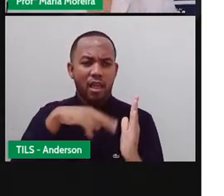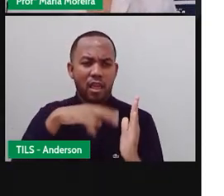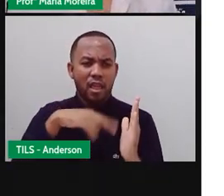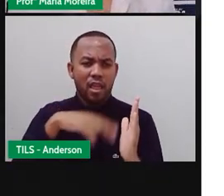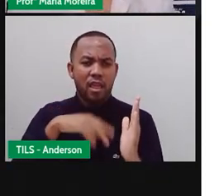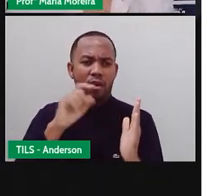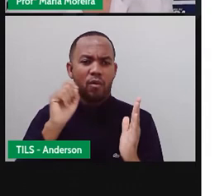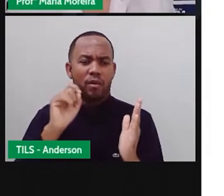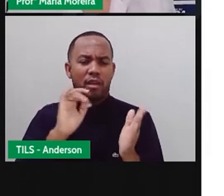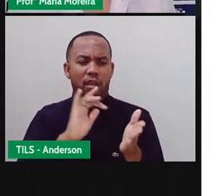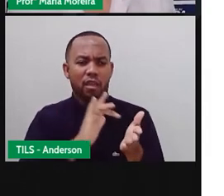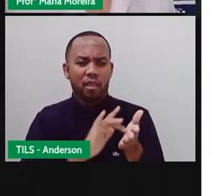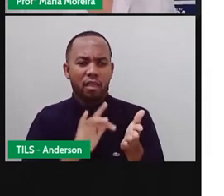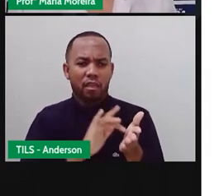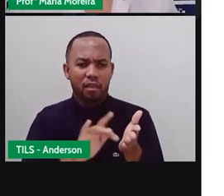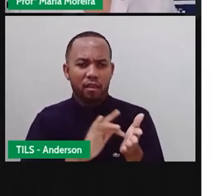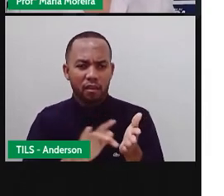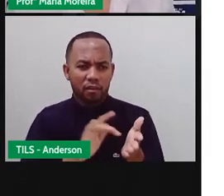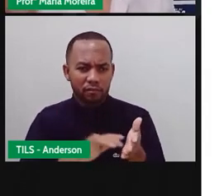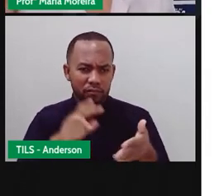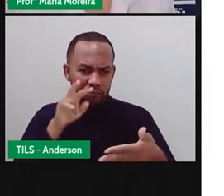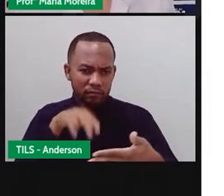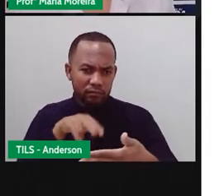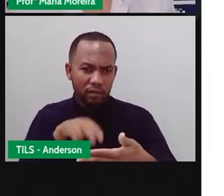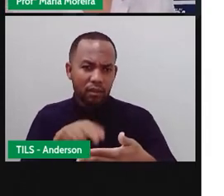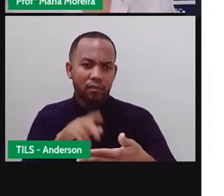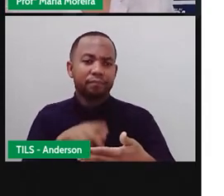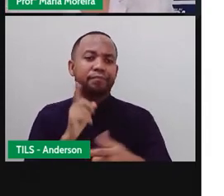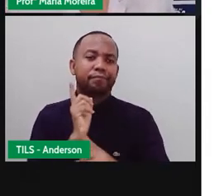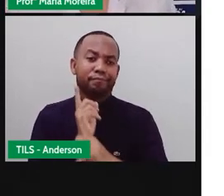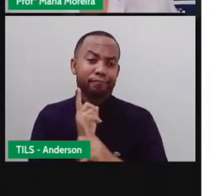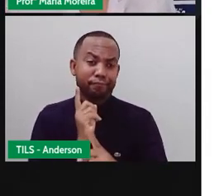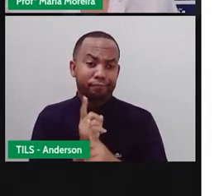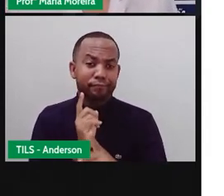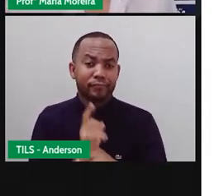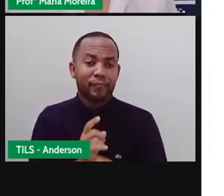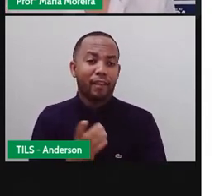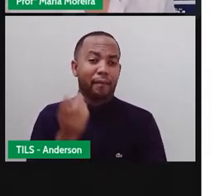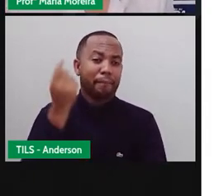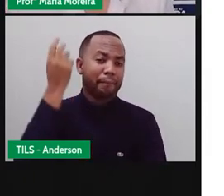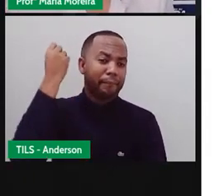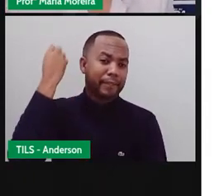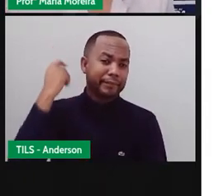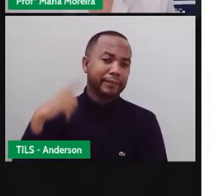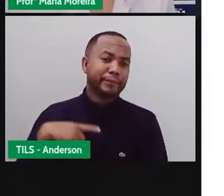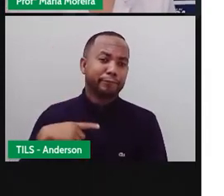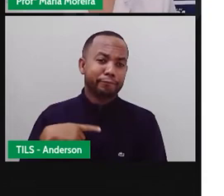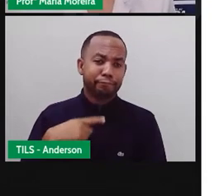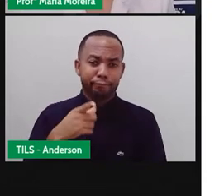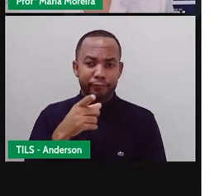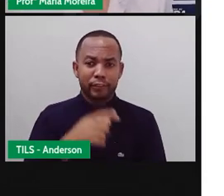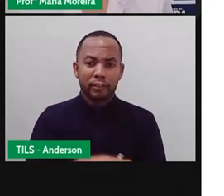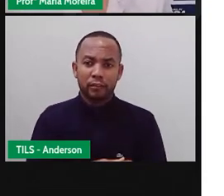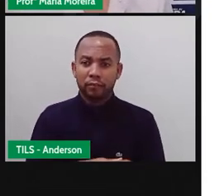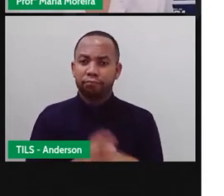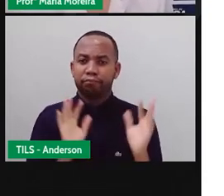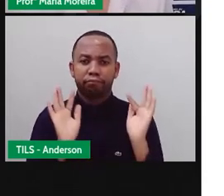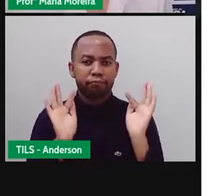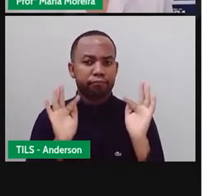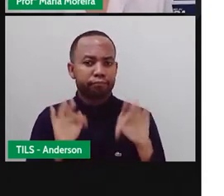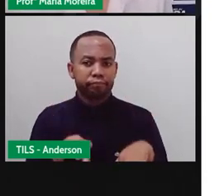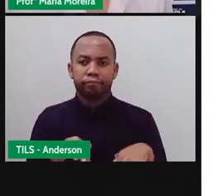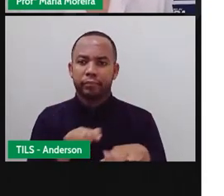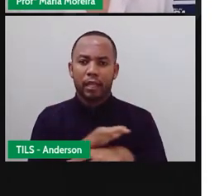material pela internet. Então, o Tribuna Feirense, que é um jornal muito antigo da nossa cidade, e aí já está informando que vai deixar de